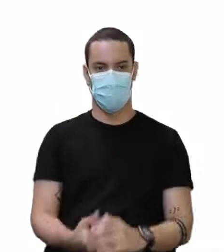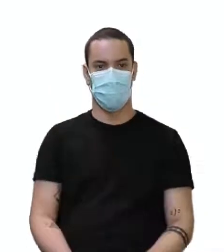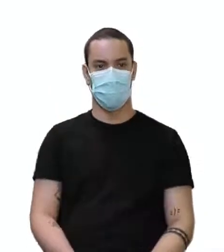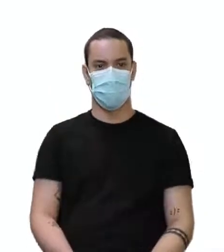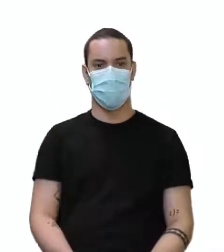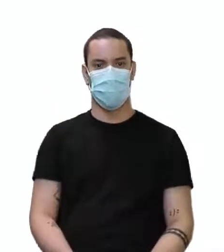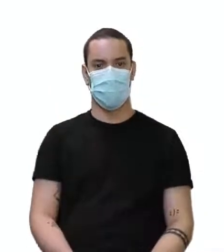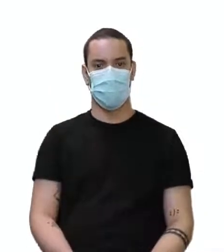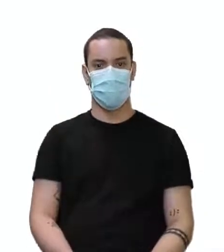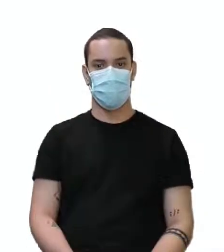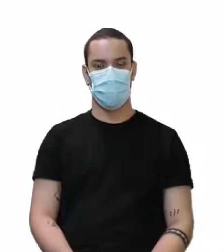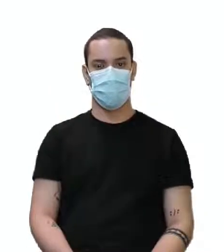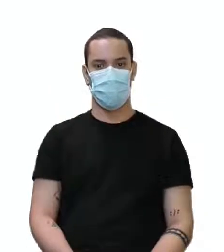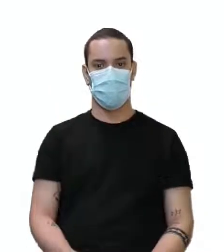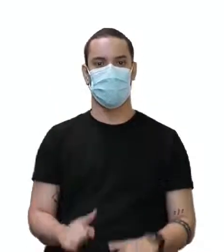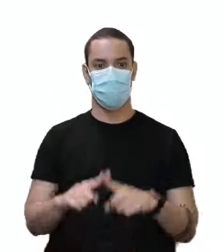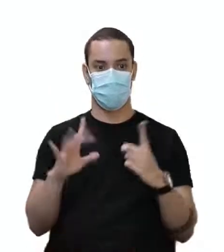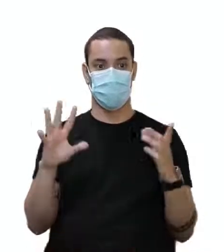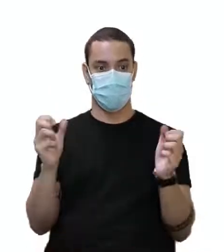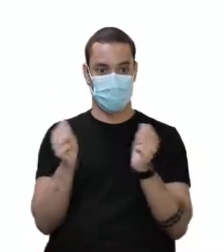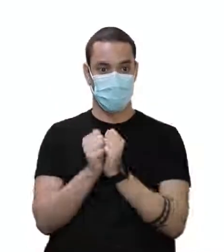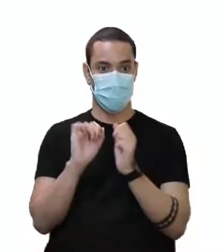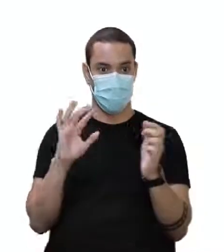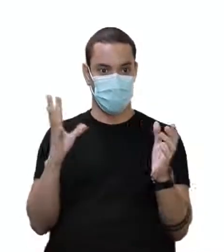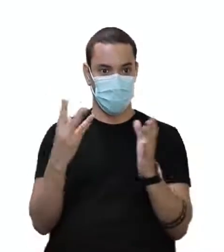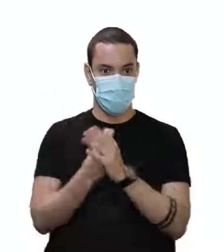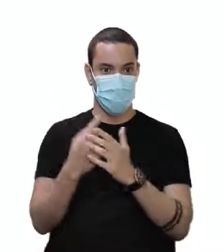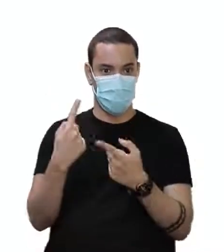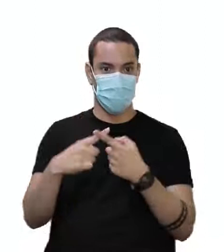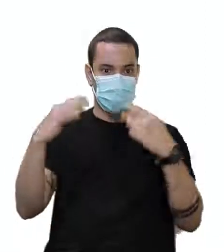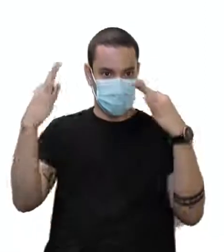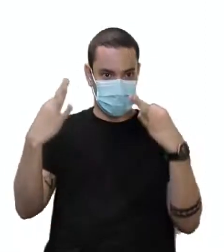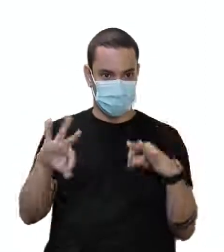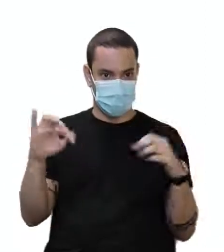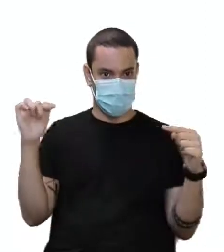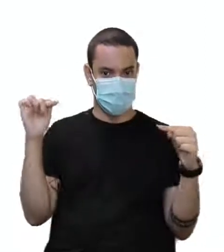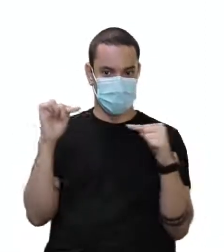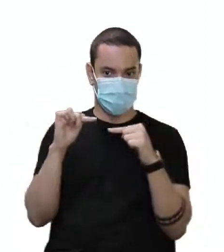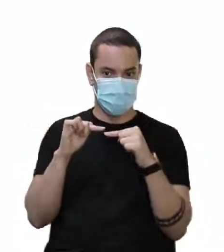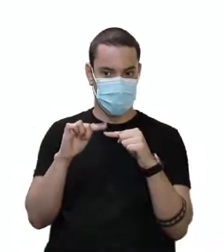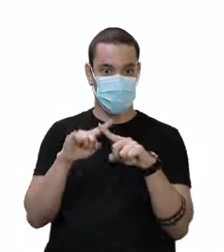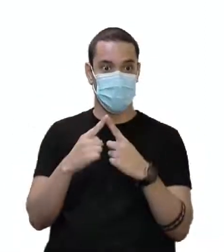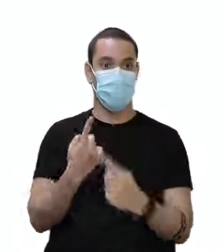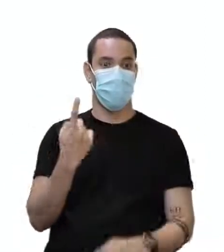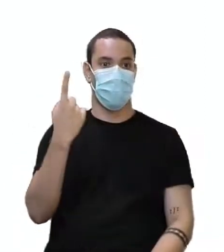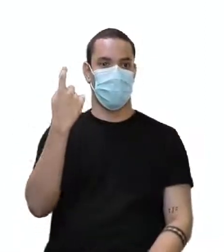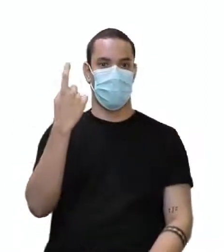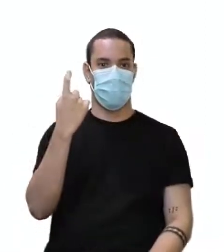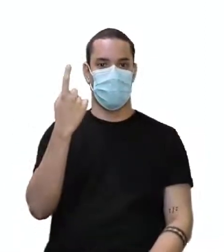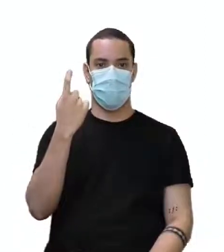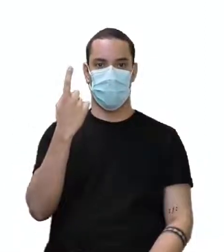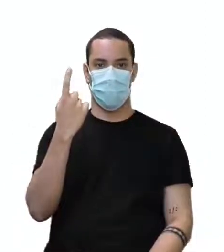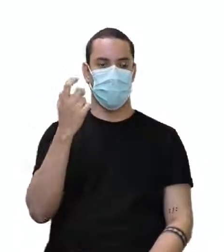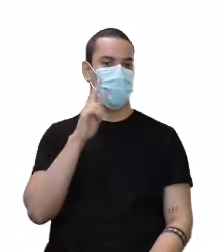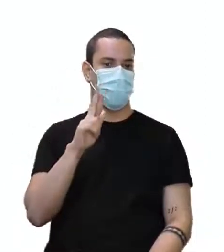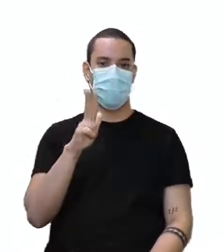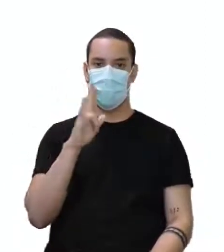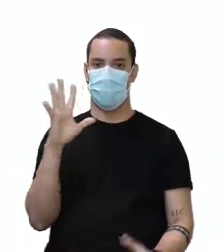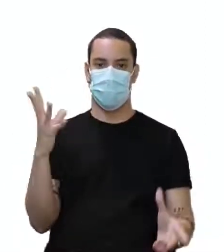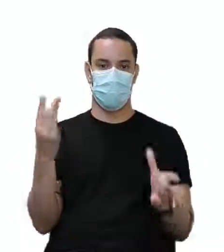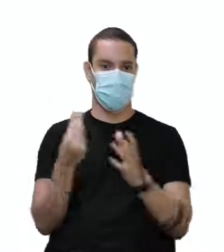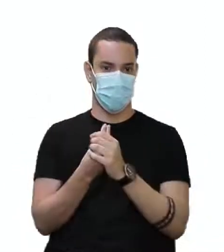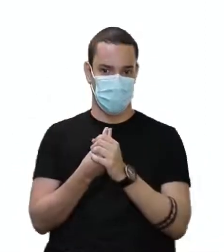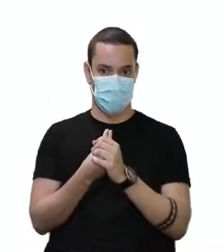eu tenho que procurar as alternativas. Que estão no plural. Pois elas são certas. Que é a maioria. apenas uma não está no plural.